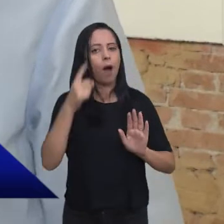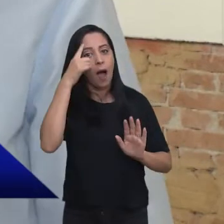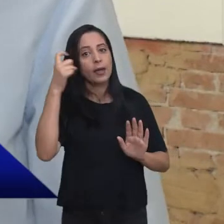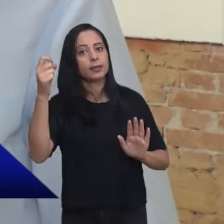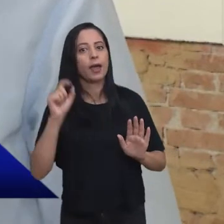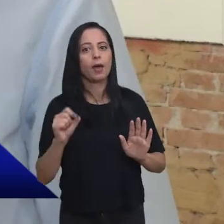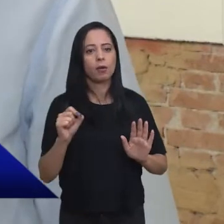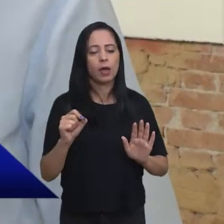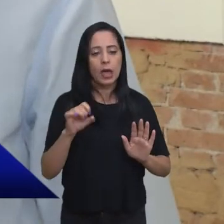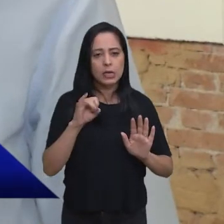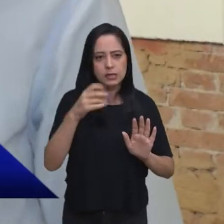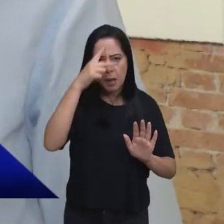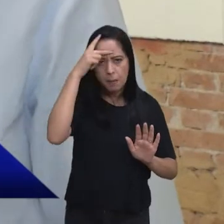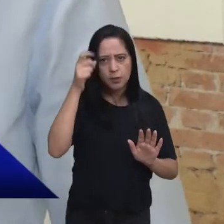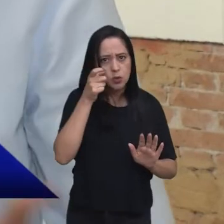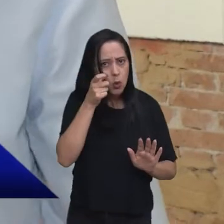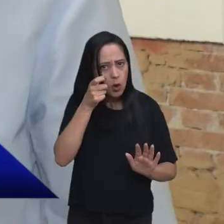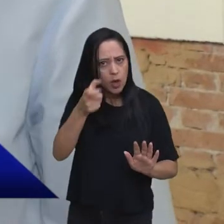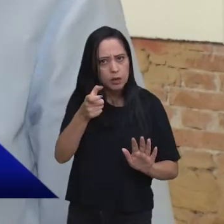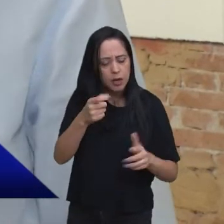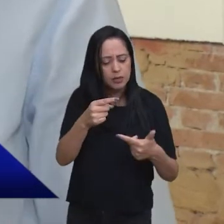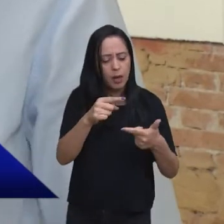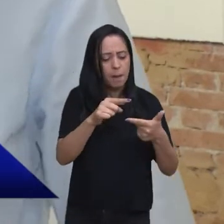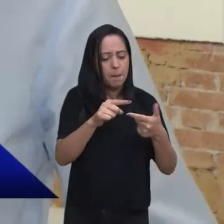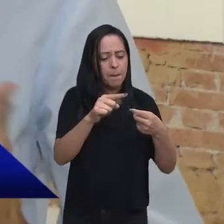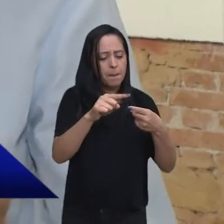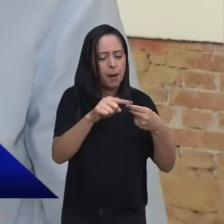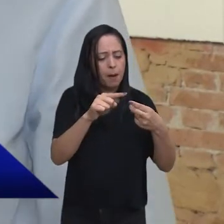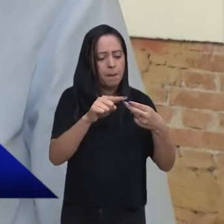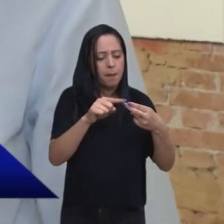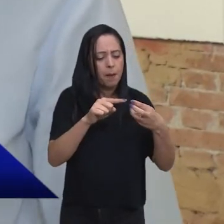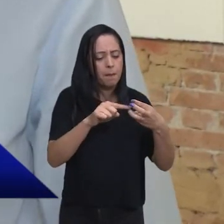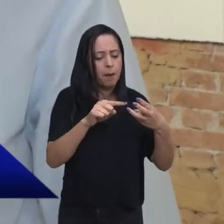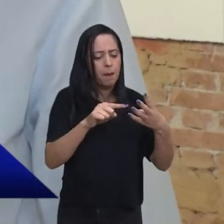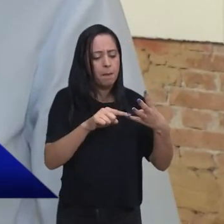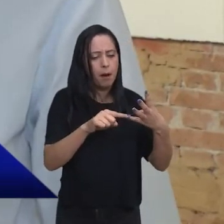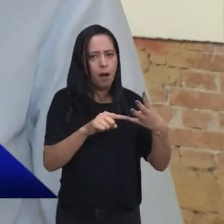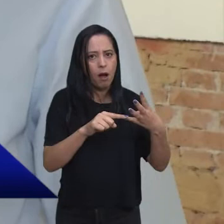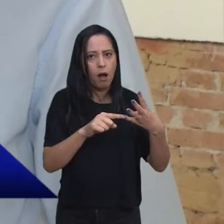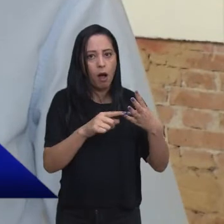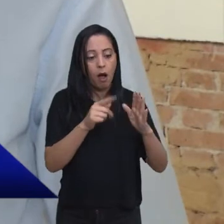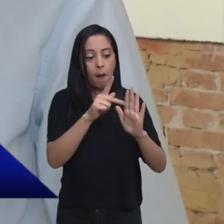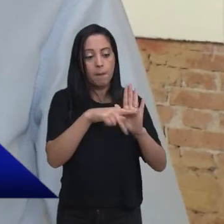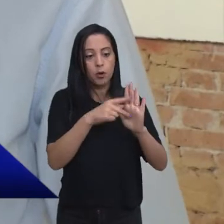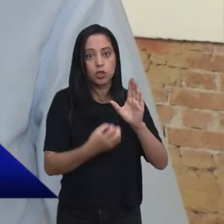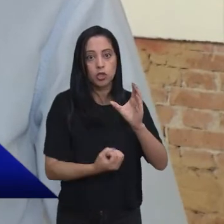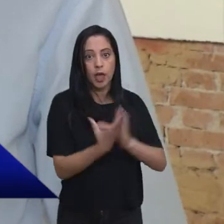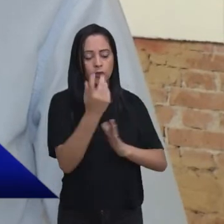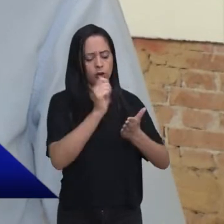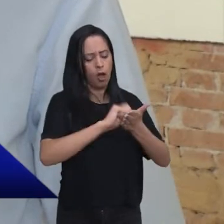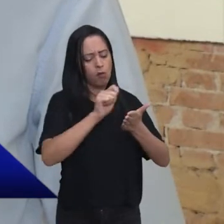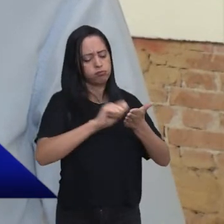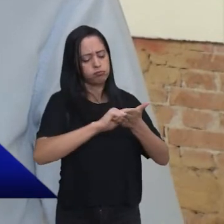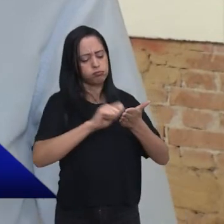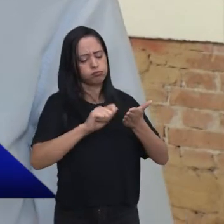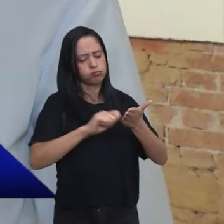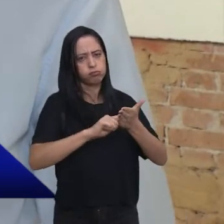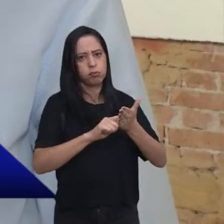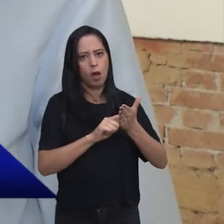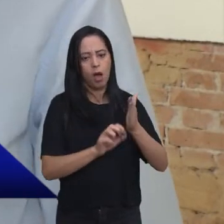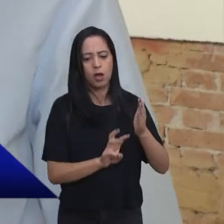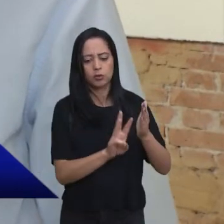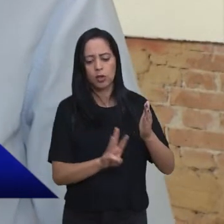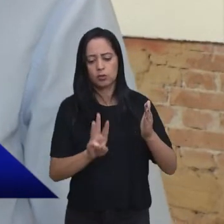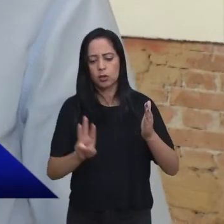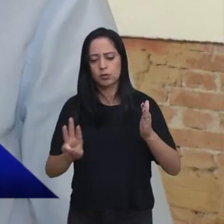proponente interessado em uma dessas áreas, ele inscreva o seu projeto, entra no site da Fundação Cultural Cassiano Ricardo, lá